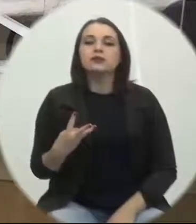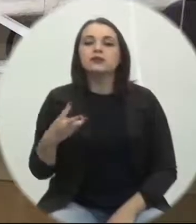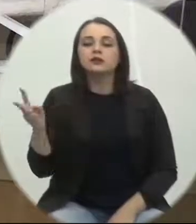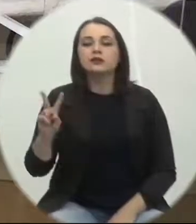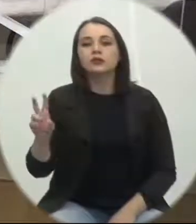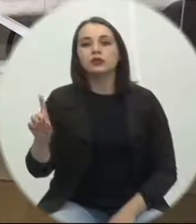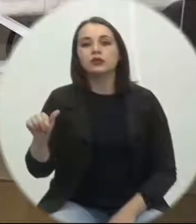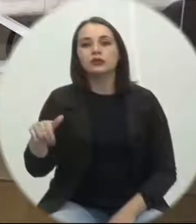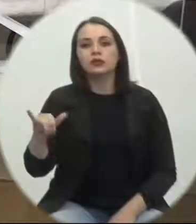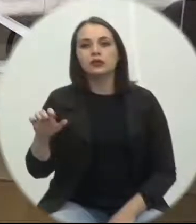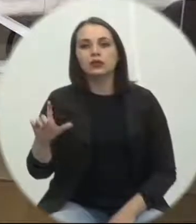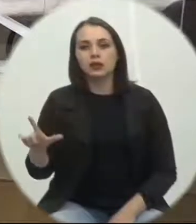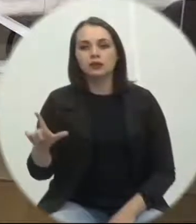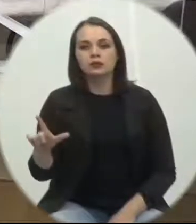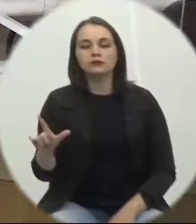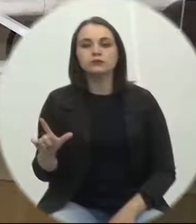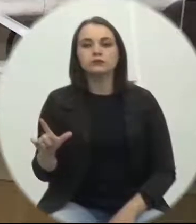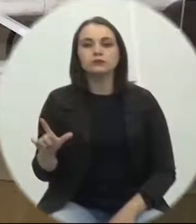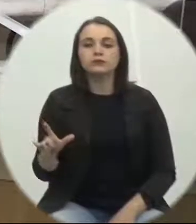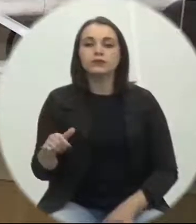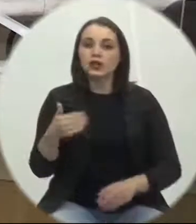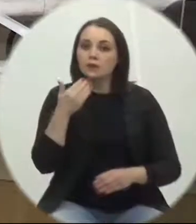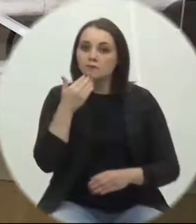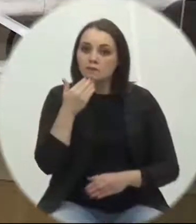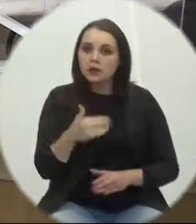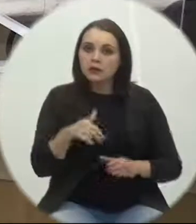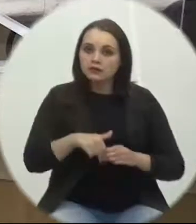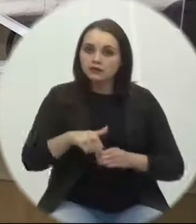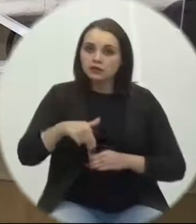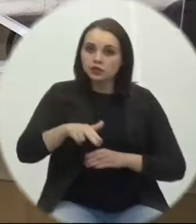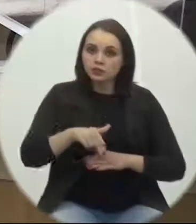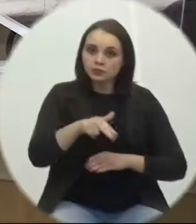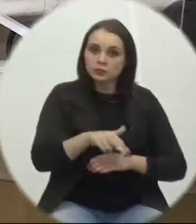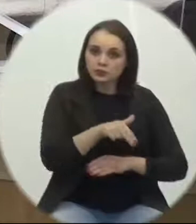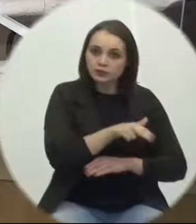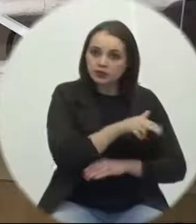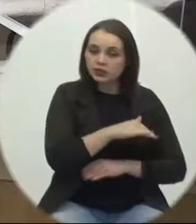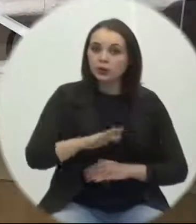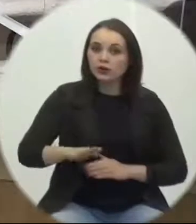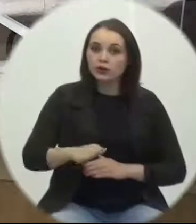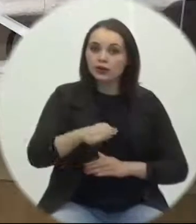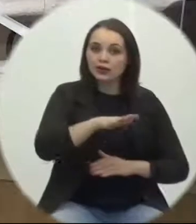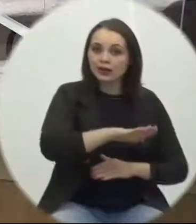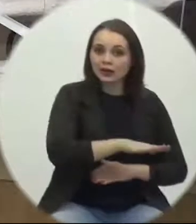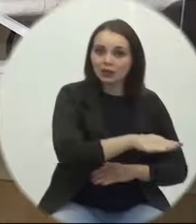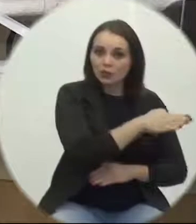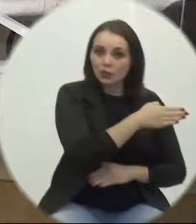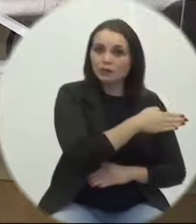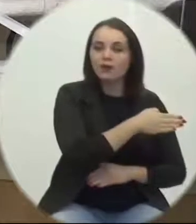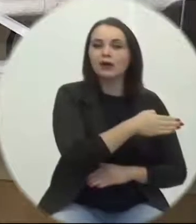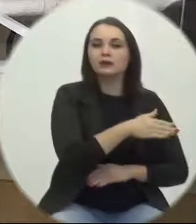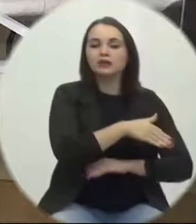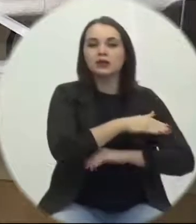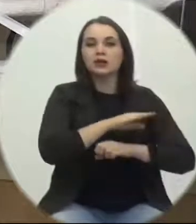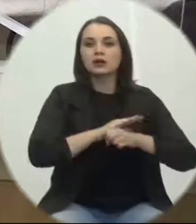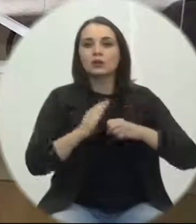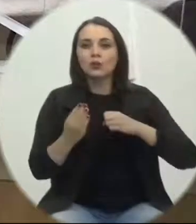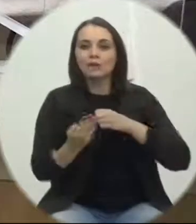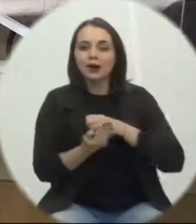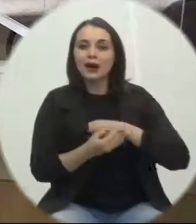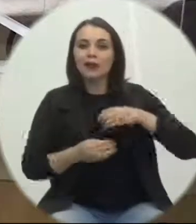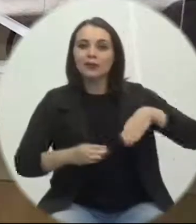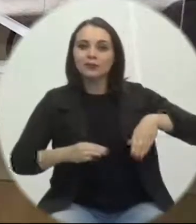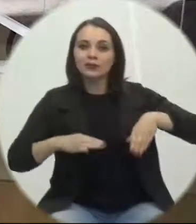vereador Daniel Frederico Antunes, repintura das lombadas já existentes nas seguintes ruas, localizado no bairro Mina do Mato,